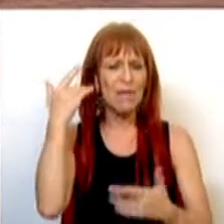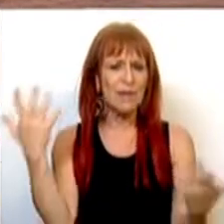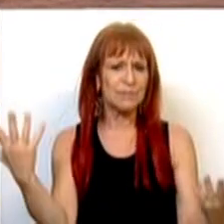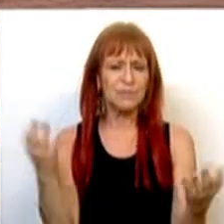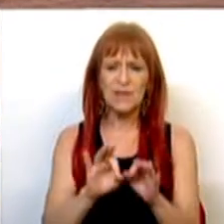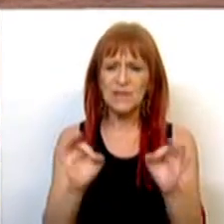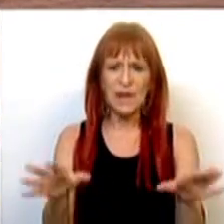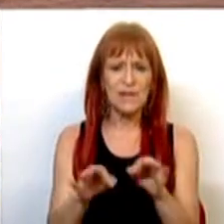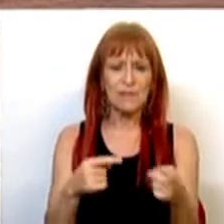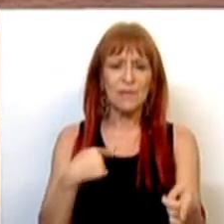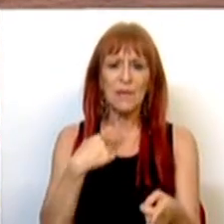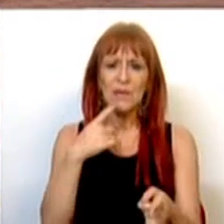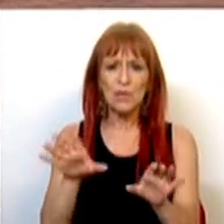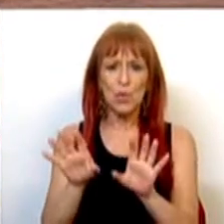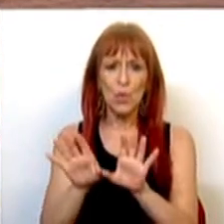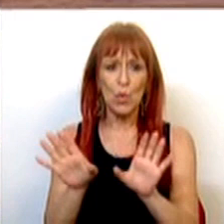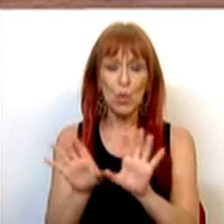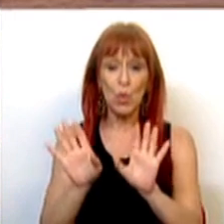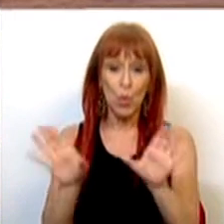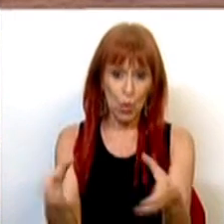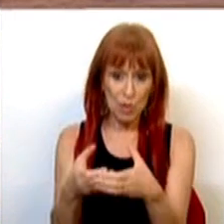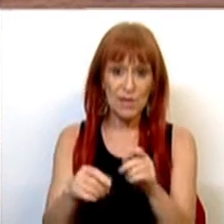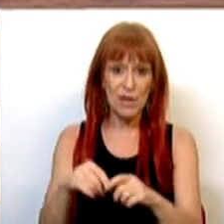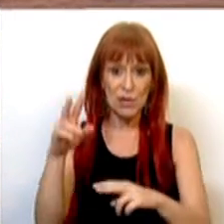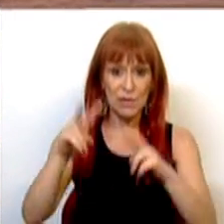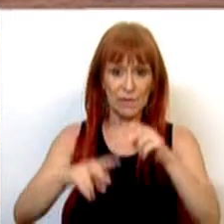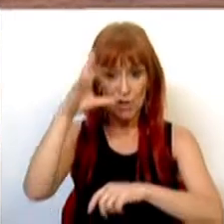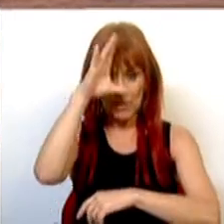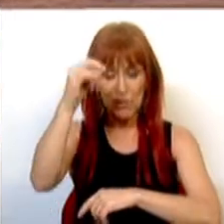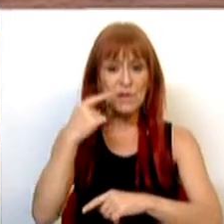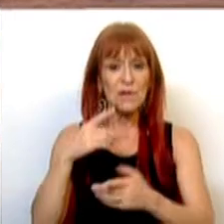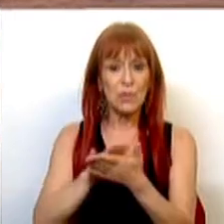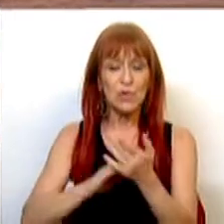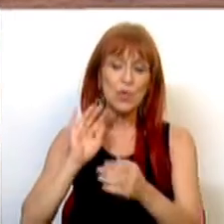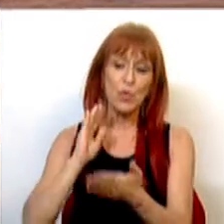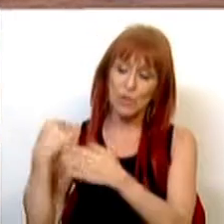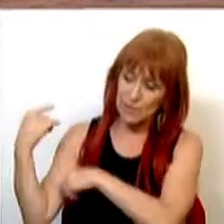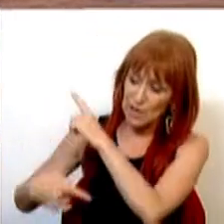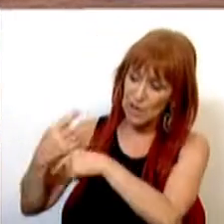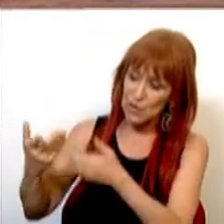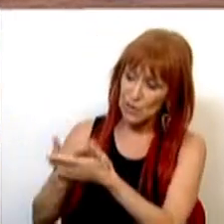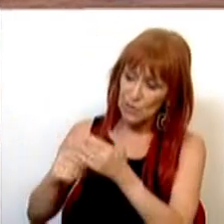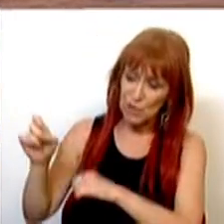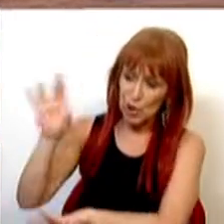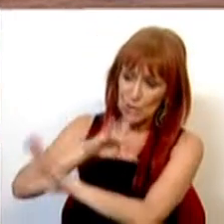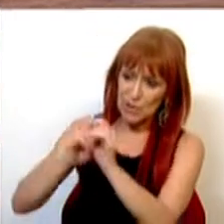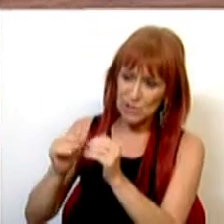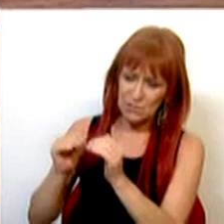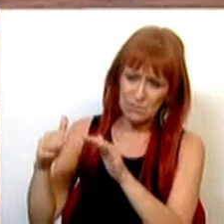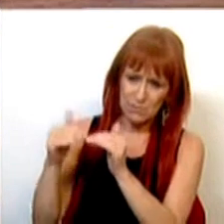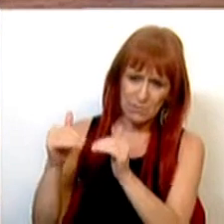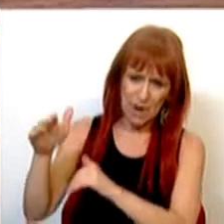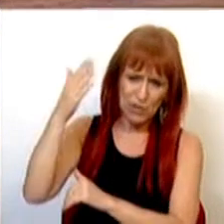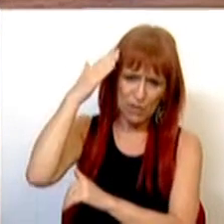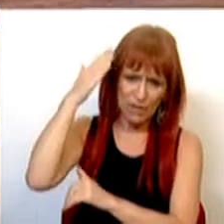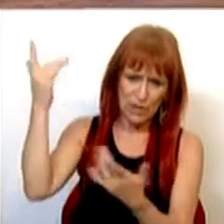conforme reconheceu o Conselho de Finanças Públicas e que assentam no facto de nos últimos anos a economia e o emprego crescerem mais do que o